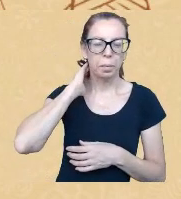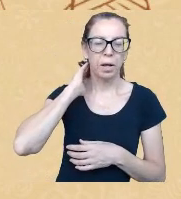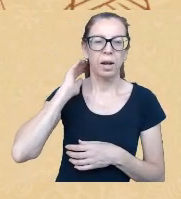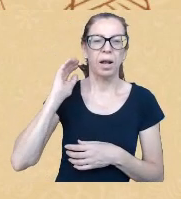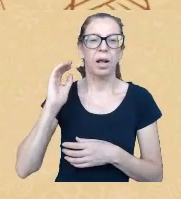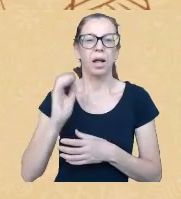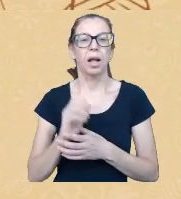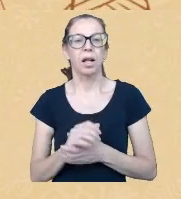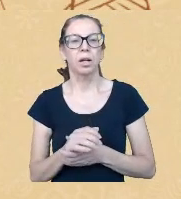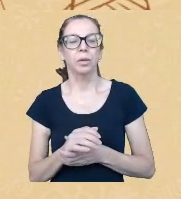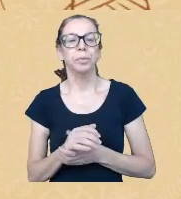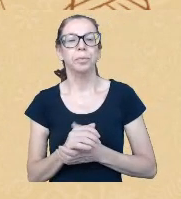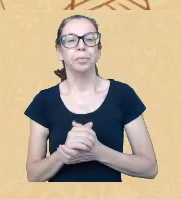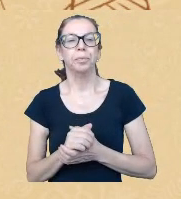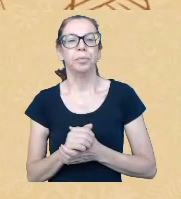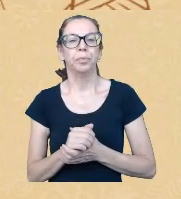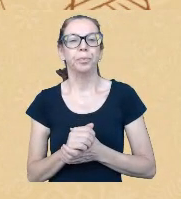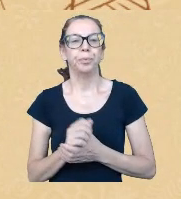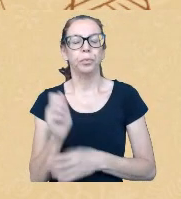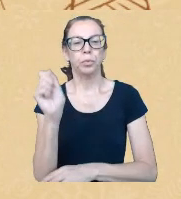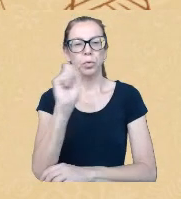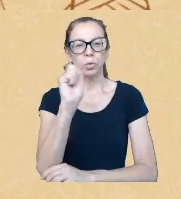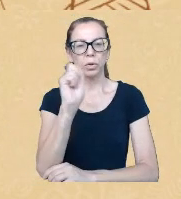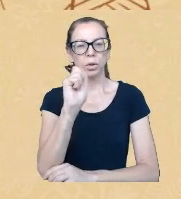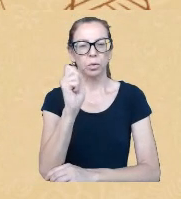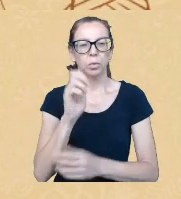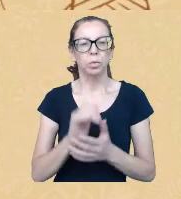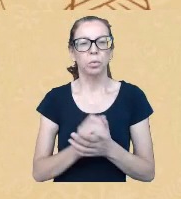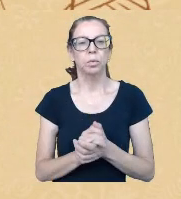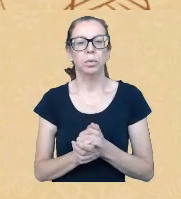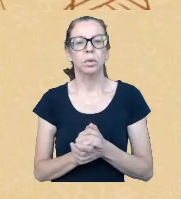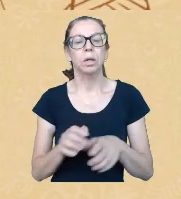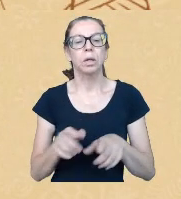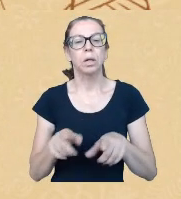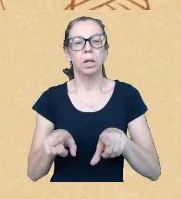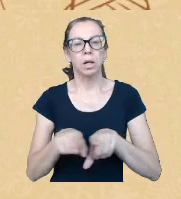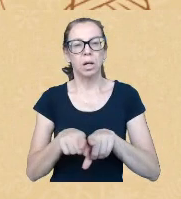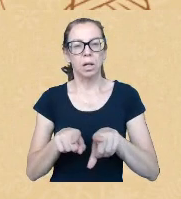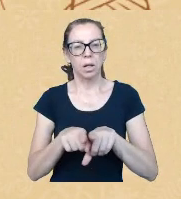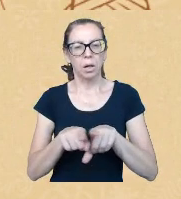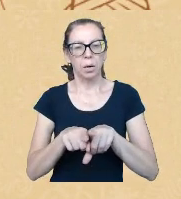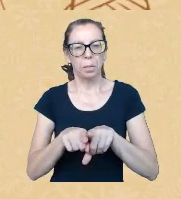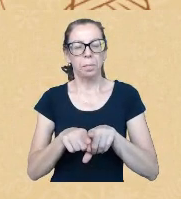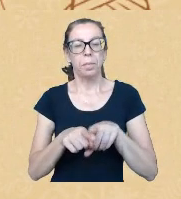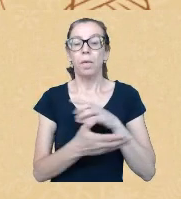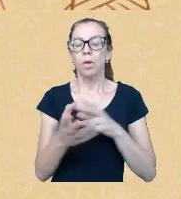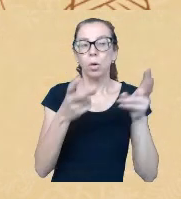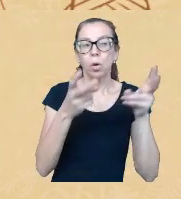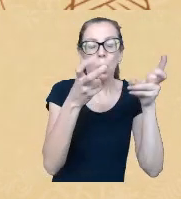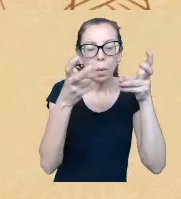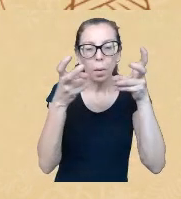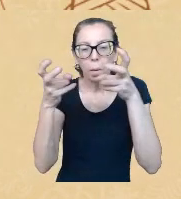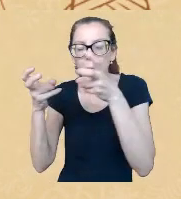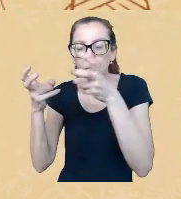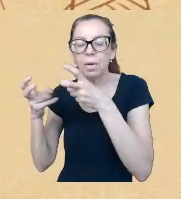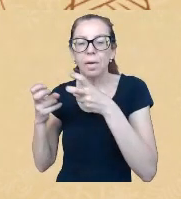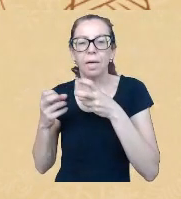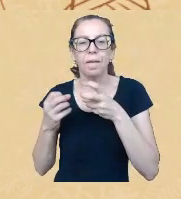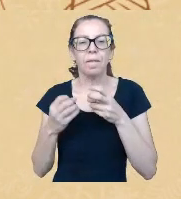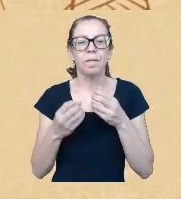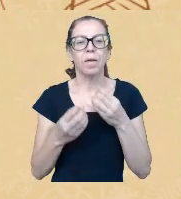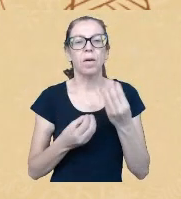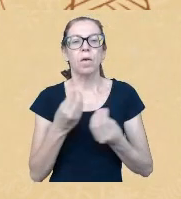convite também para vocês observarem como que essa forma desse recenseamento ser